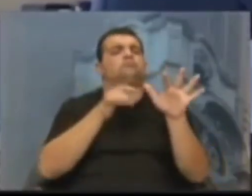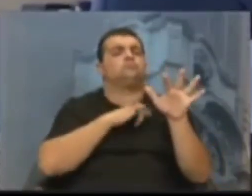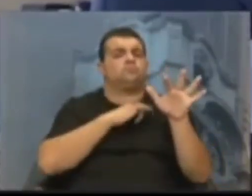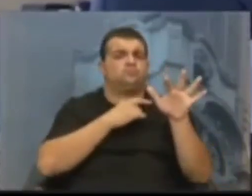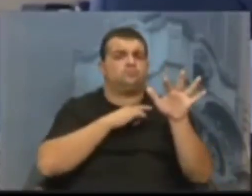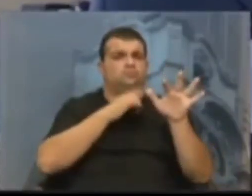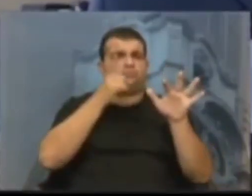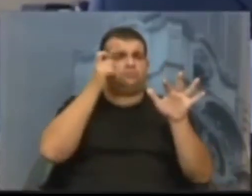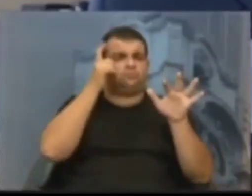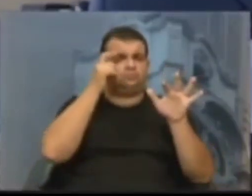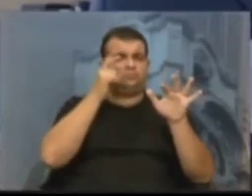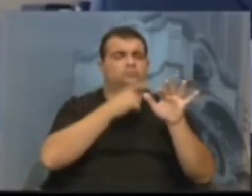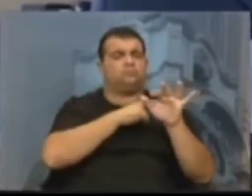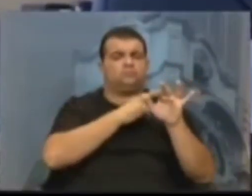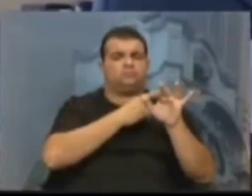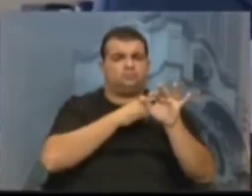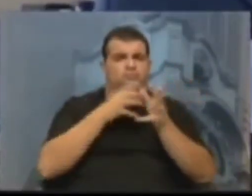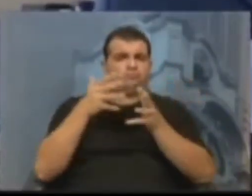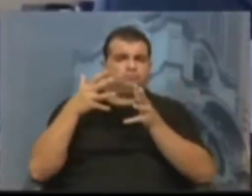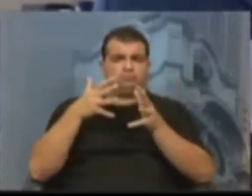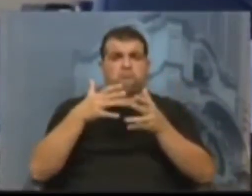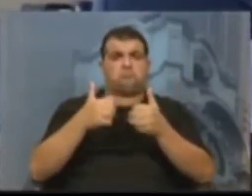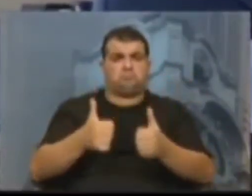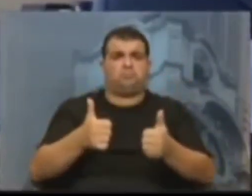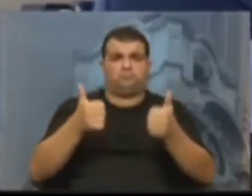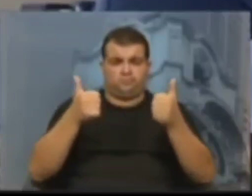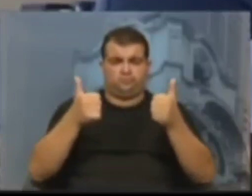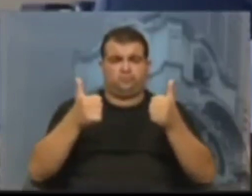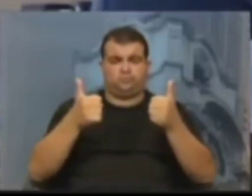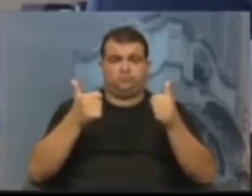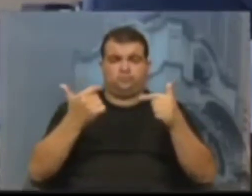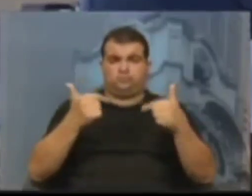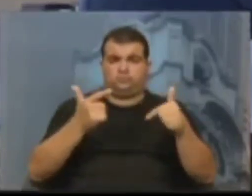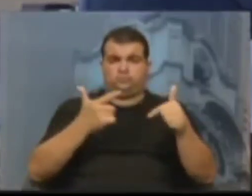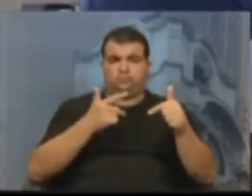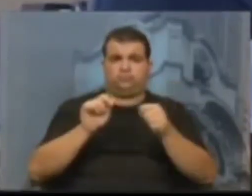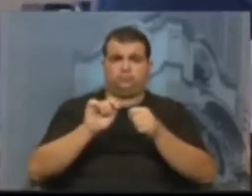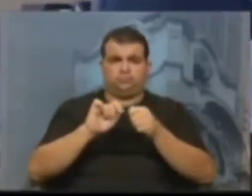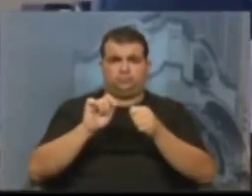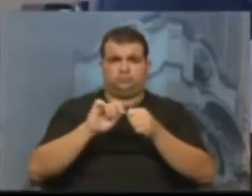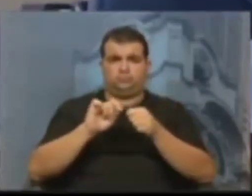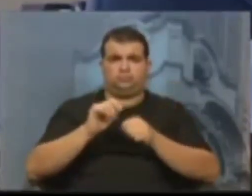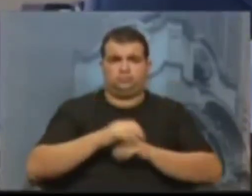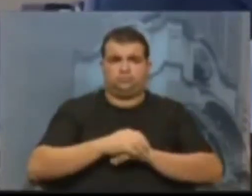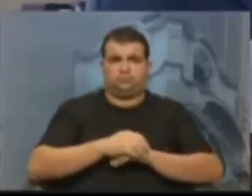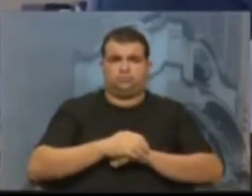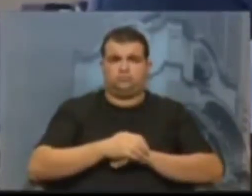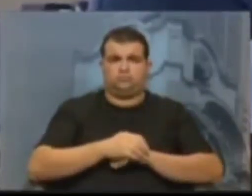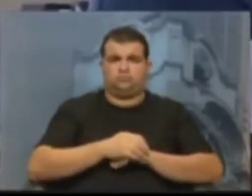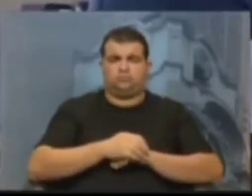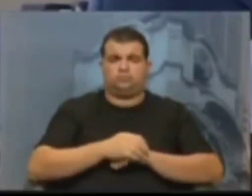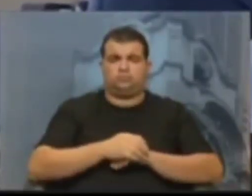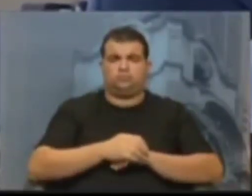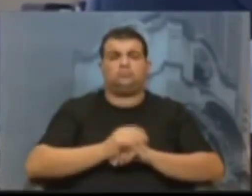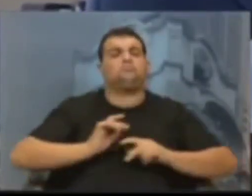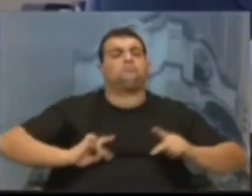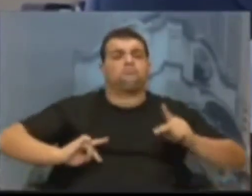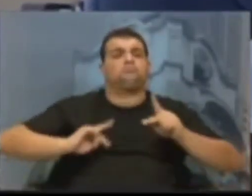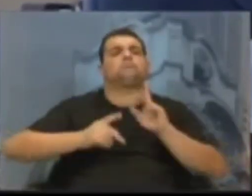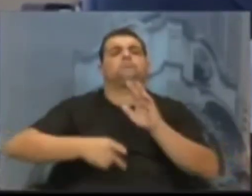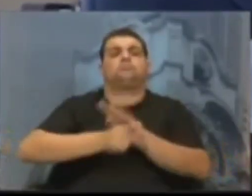trazer uma melhora aos serviços prestados à nossa população.